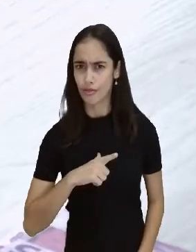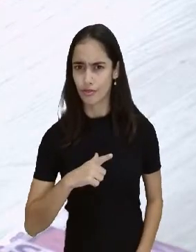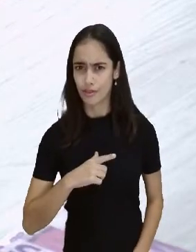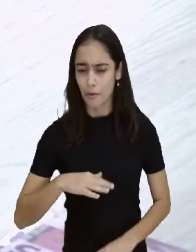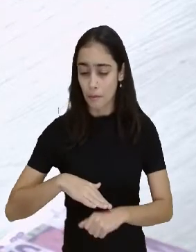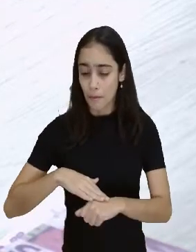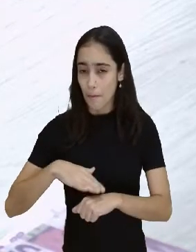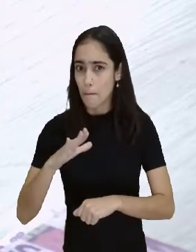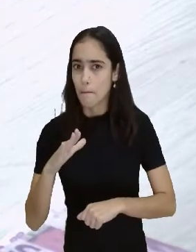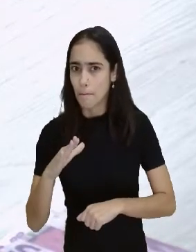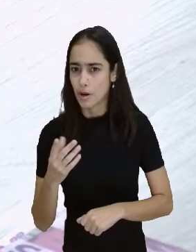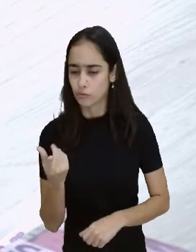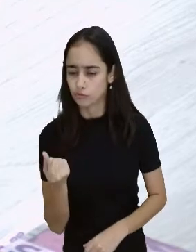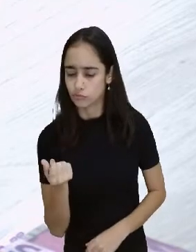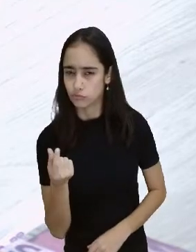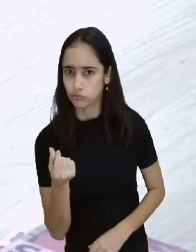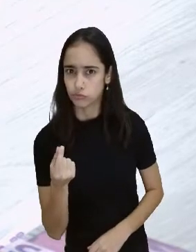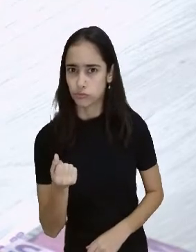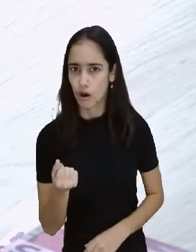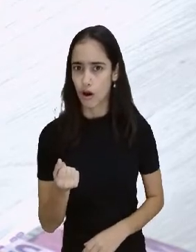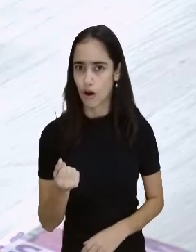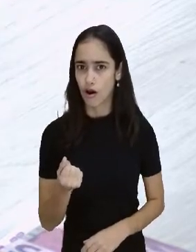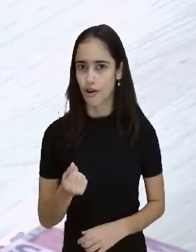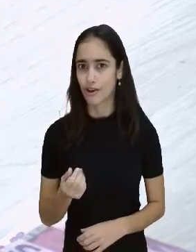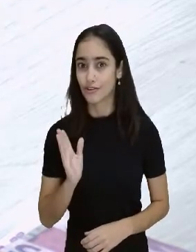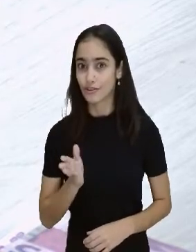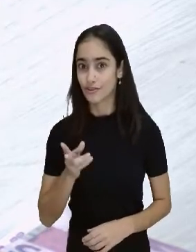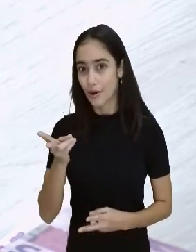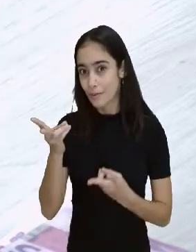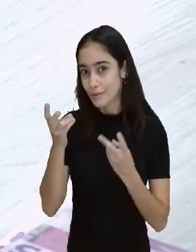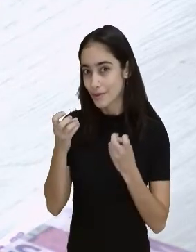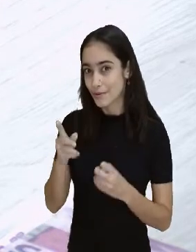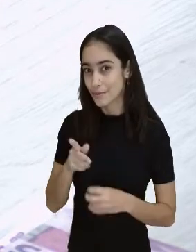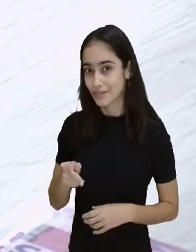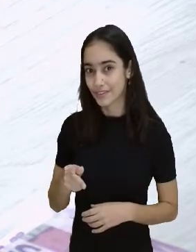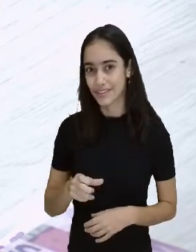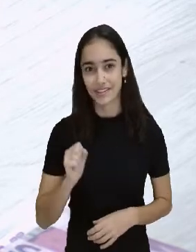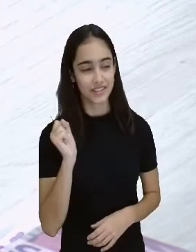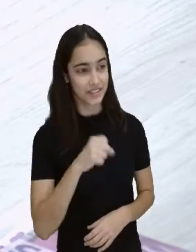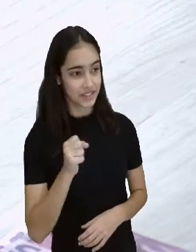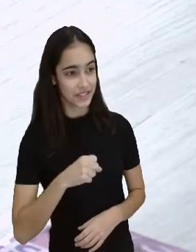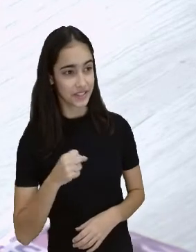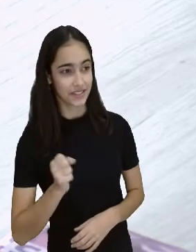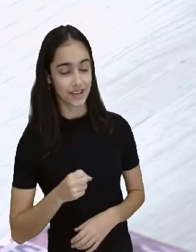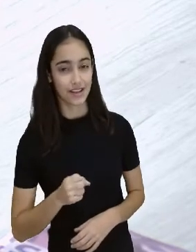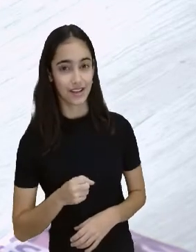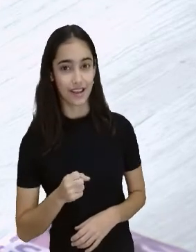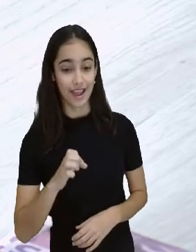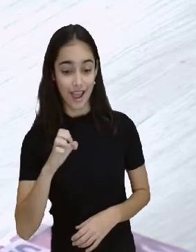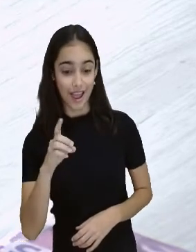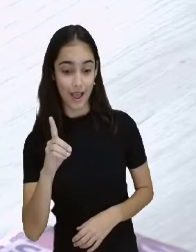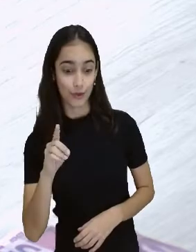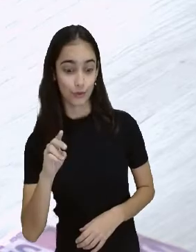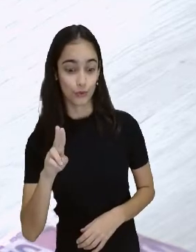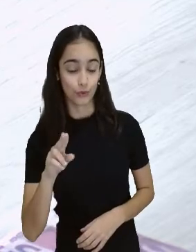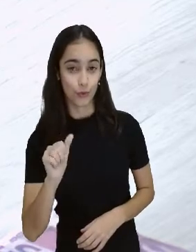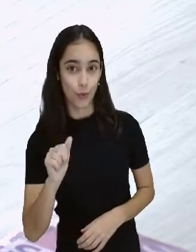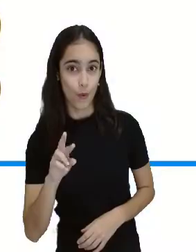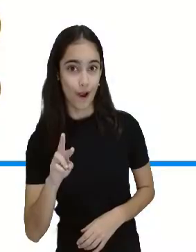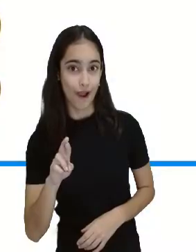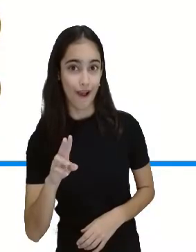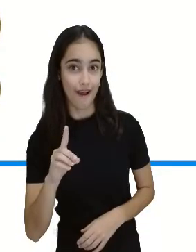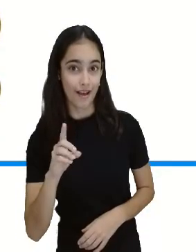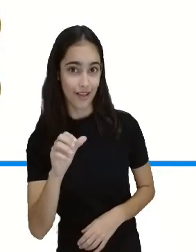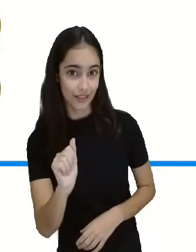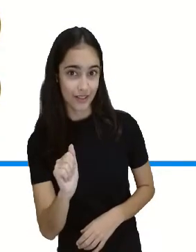ou Eduarda? Eu já descobri. Eduarda. Eduarda tem 1 real a mais, não é? Eita,